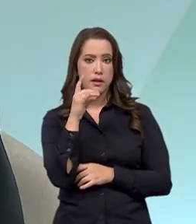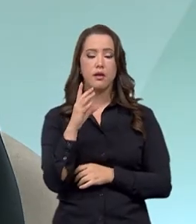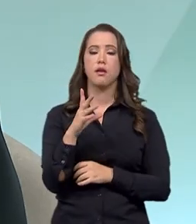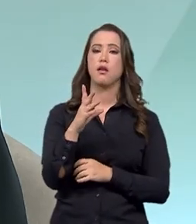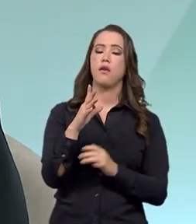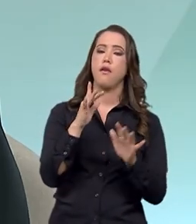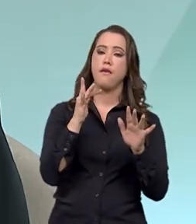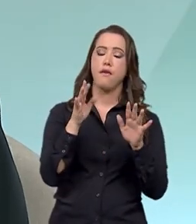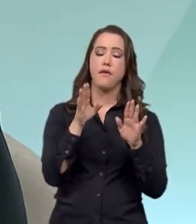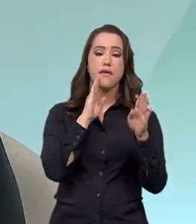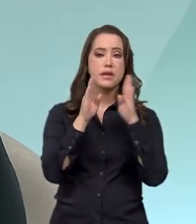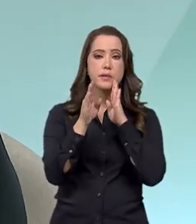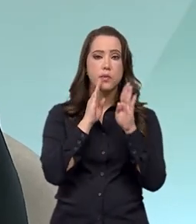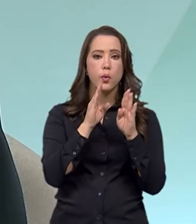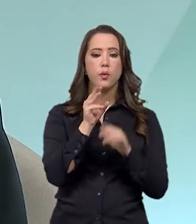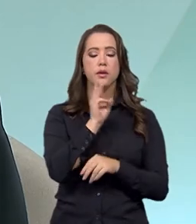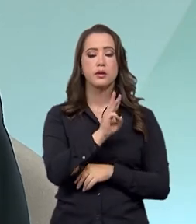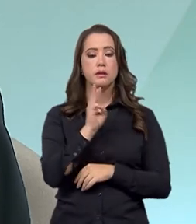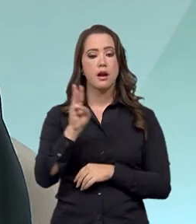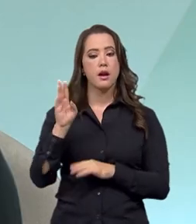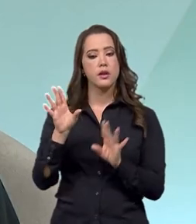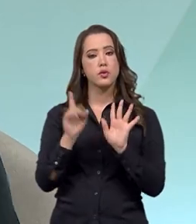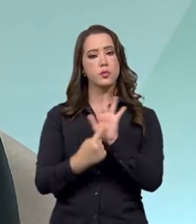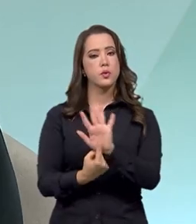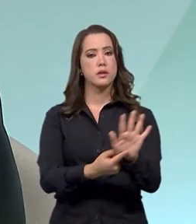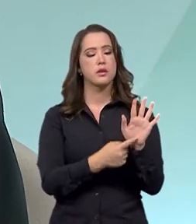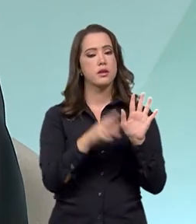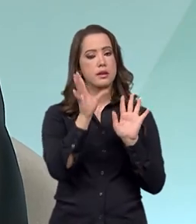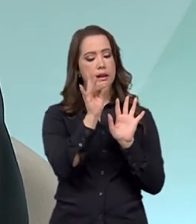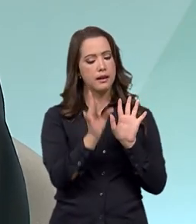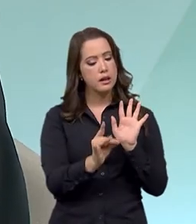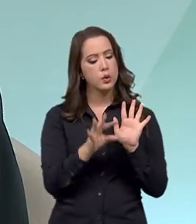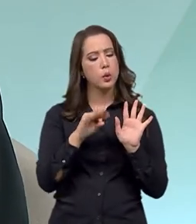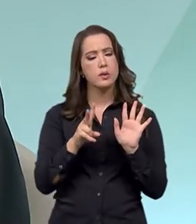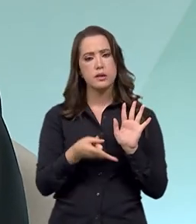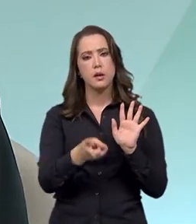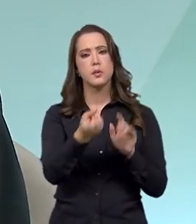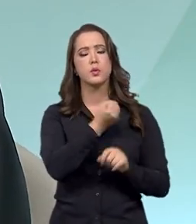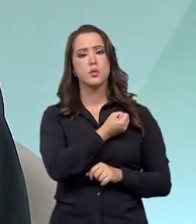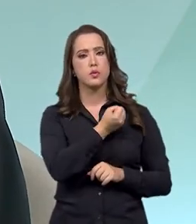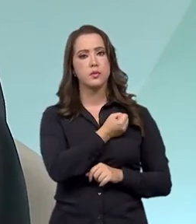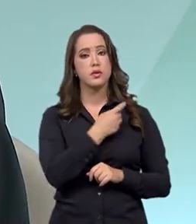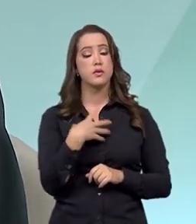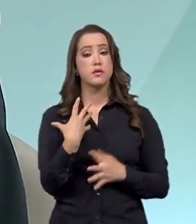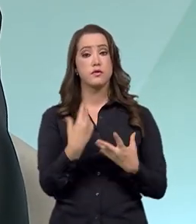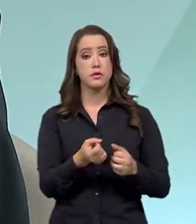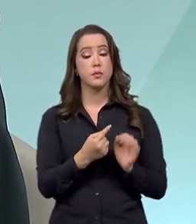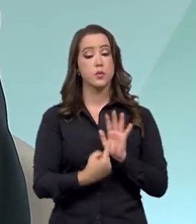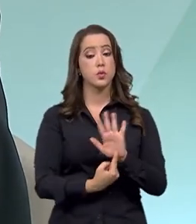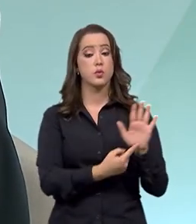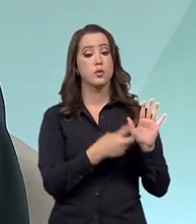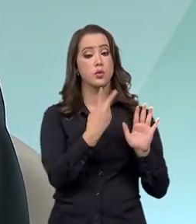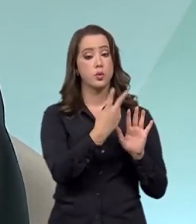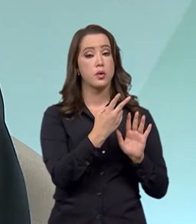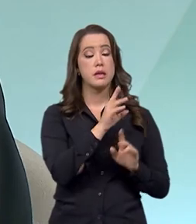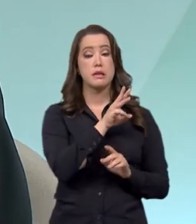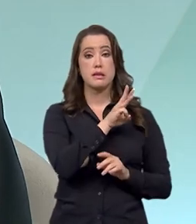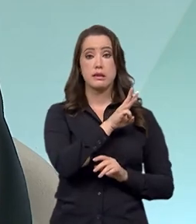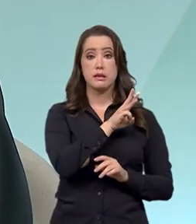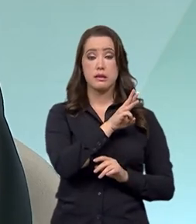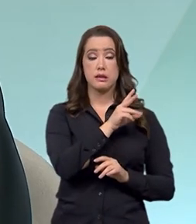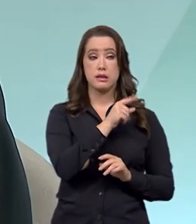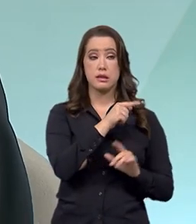nosso site também, colocando os indicadores. Vamos lançar agora, essa semana, dois painéis no nosso site,